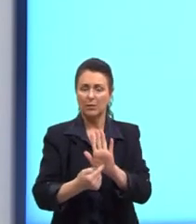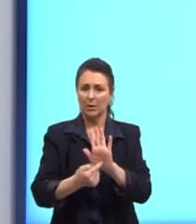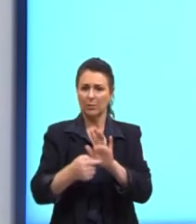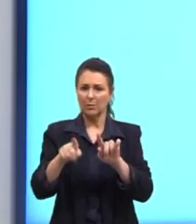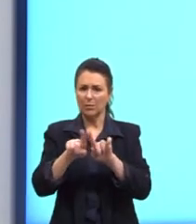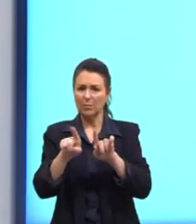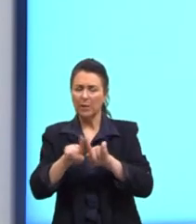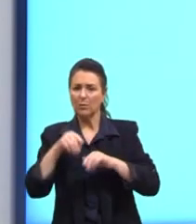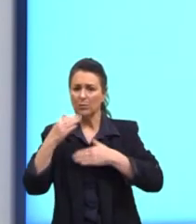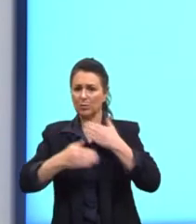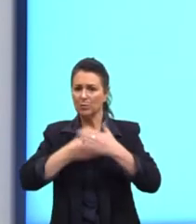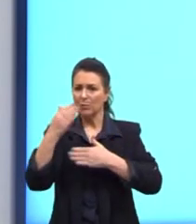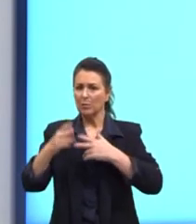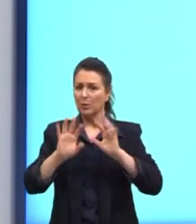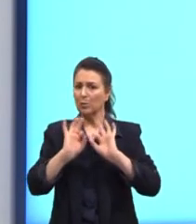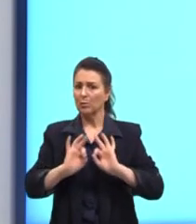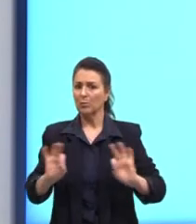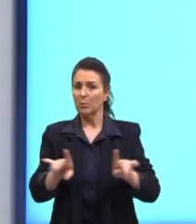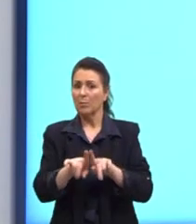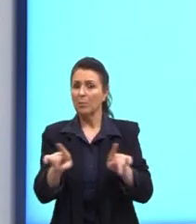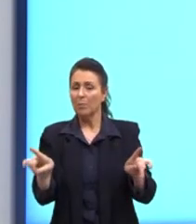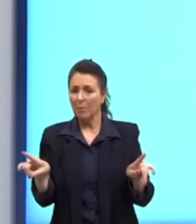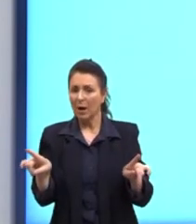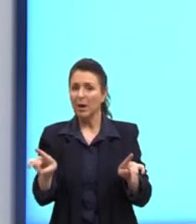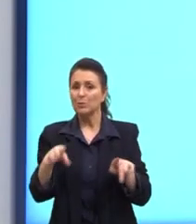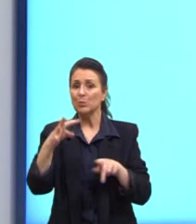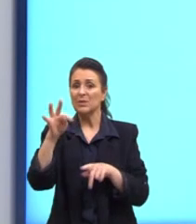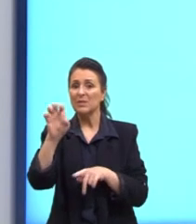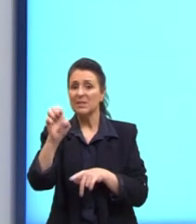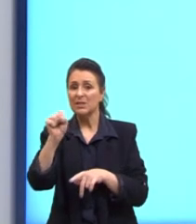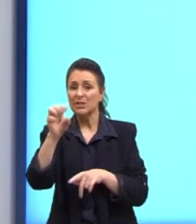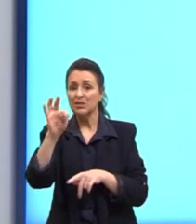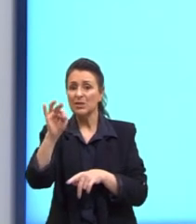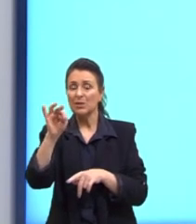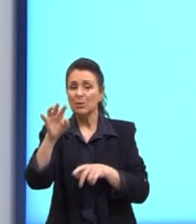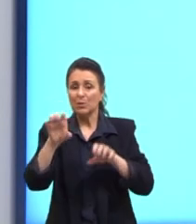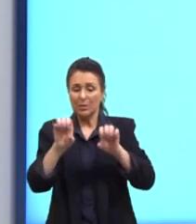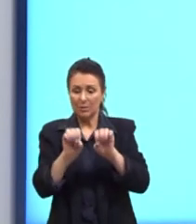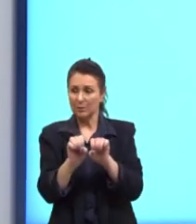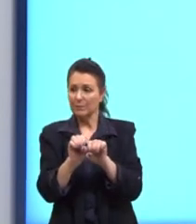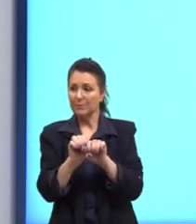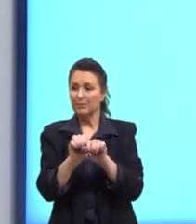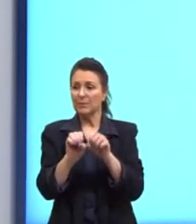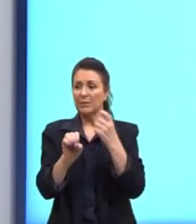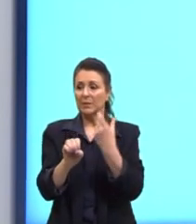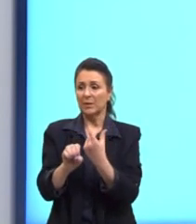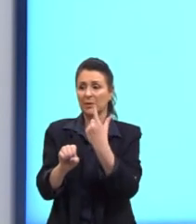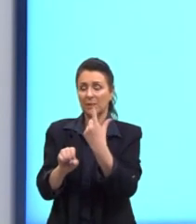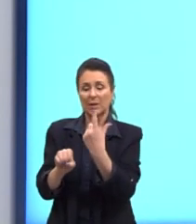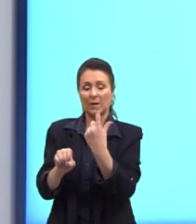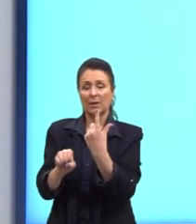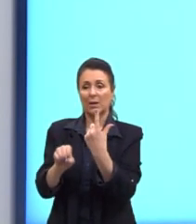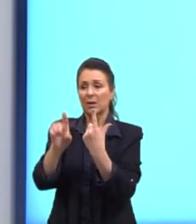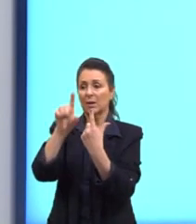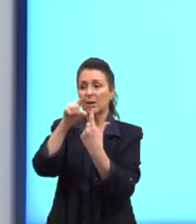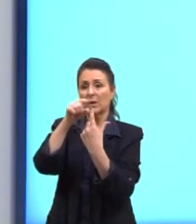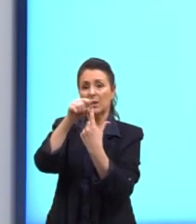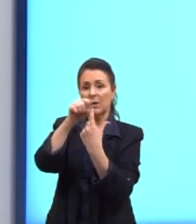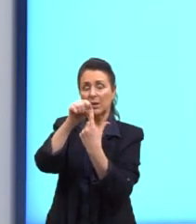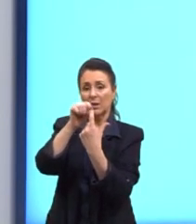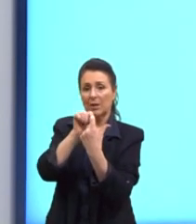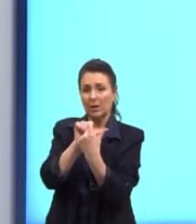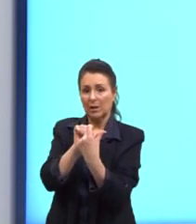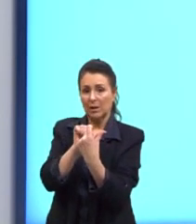com desenvolvimento normal, mas os testículos não são desenvolvidos. Então, essa é a síndrome de Klein-Felter.